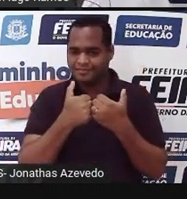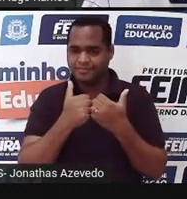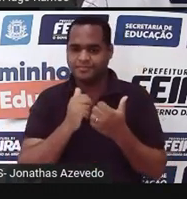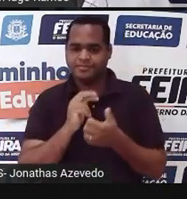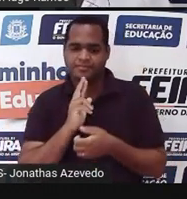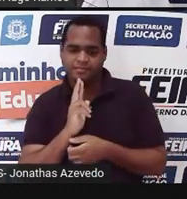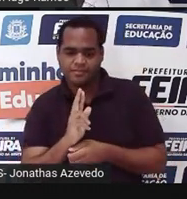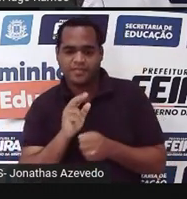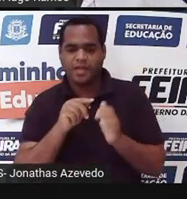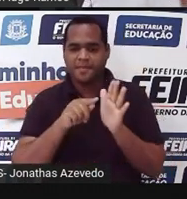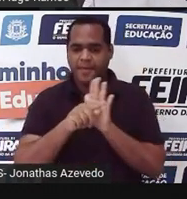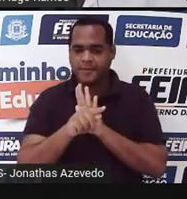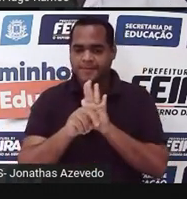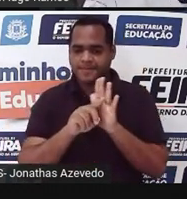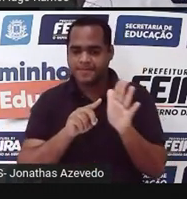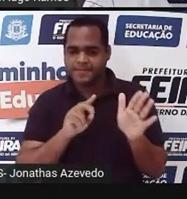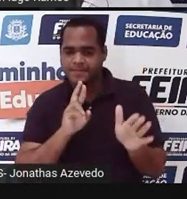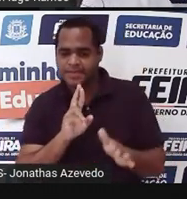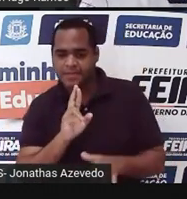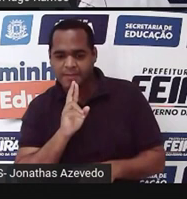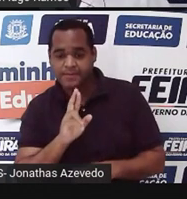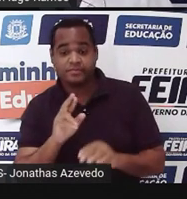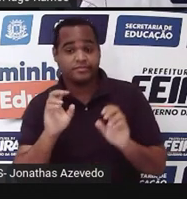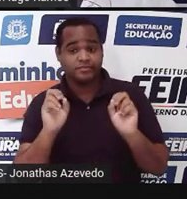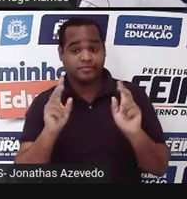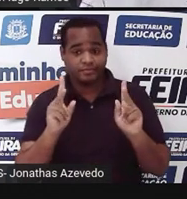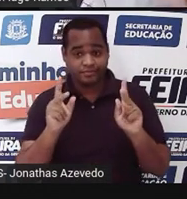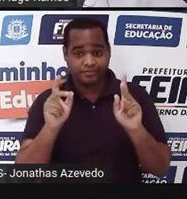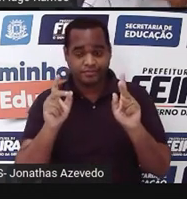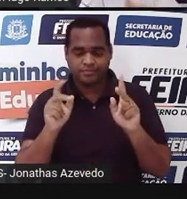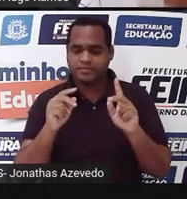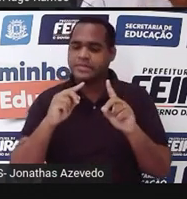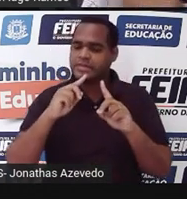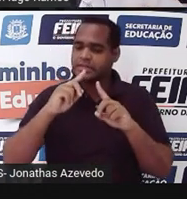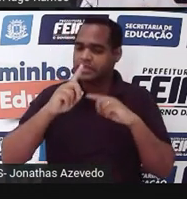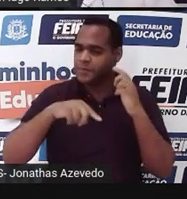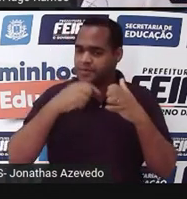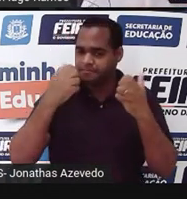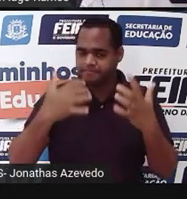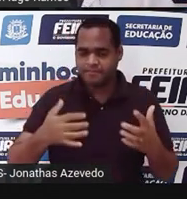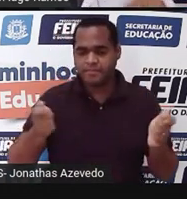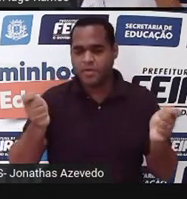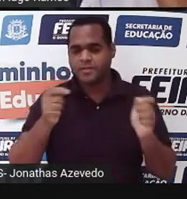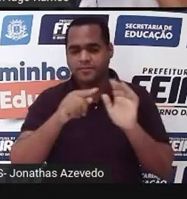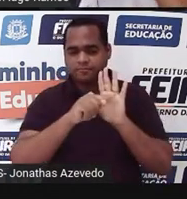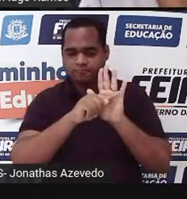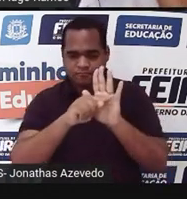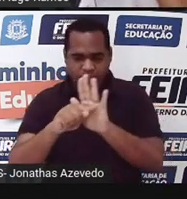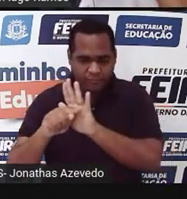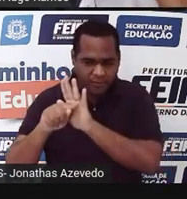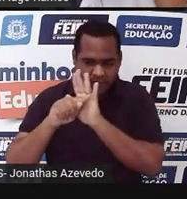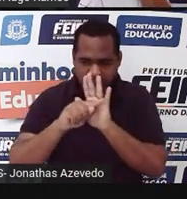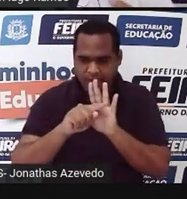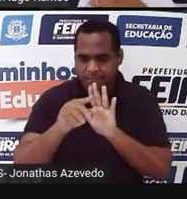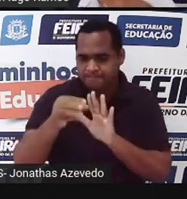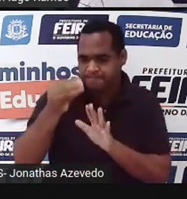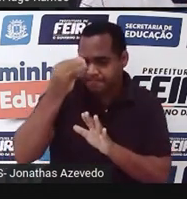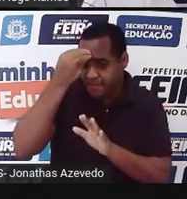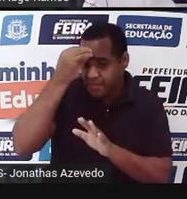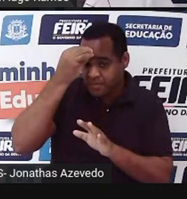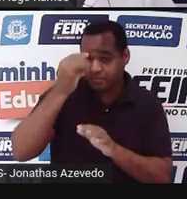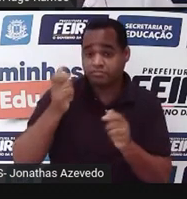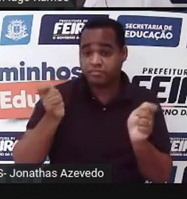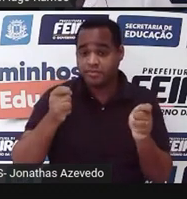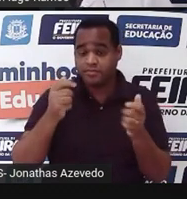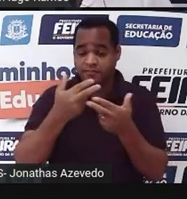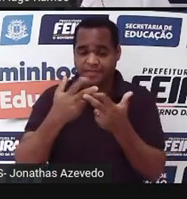respostas, né? Um quiz, tá? E aí, tudo isso vai nos ajudando a trazer à nossa memória coisas que